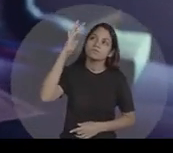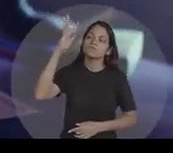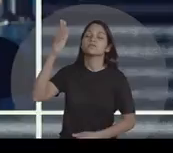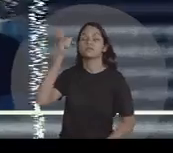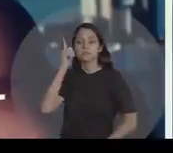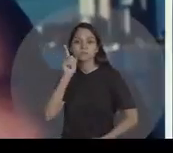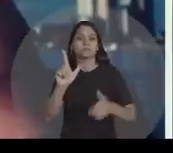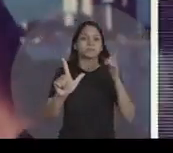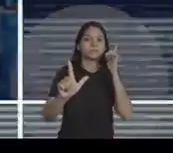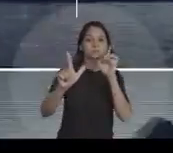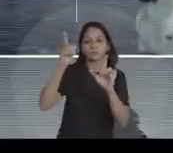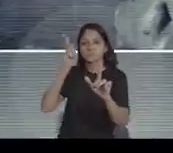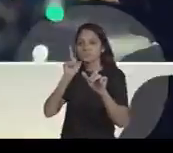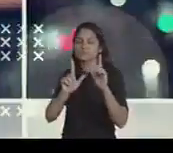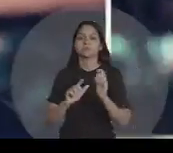realizar